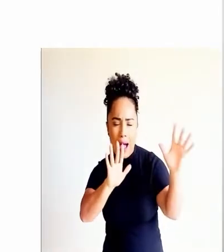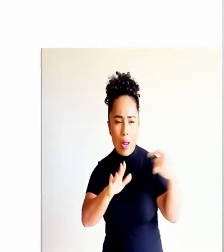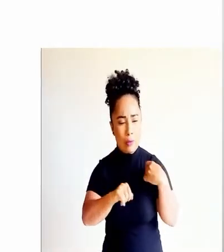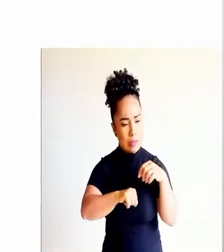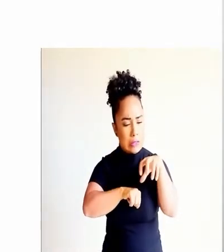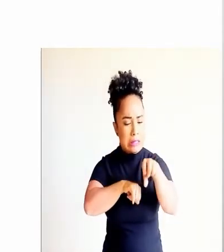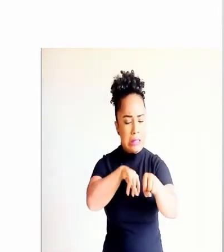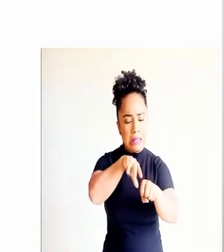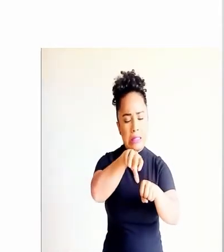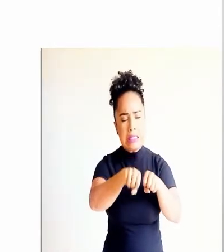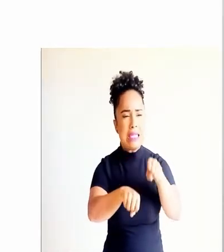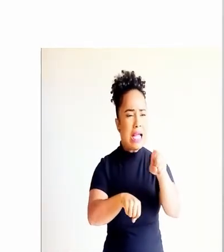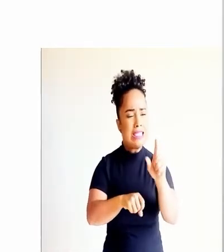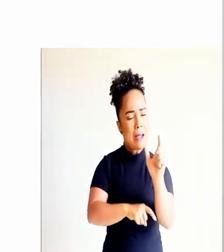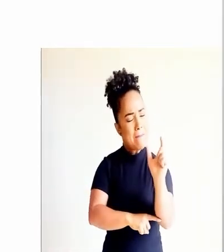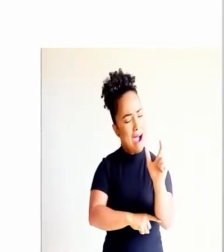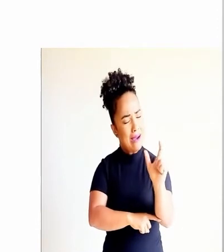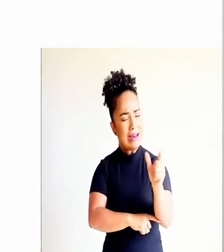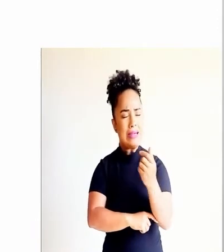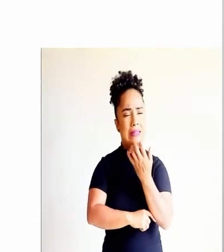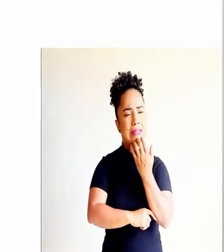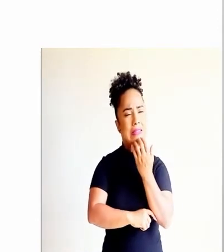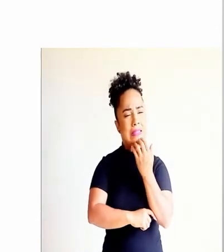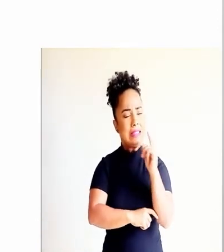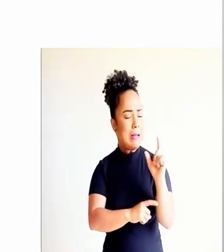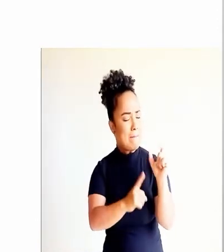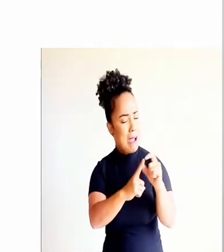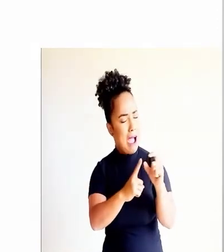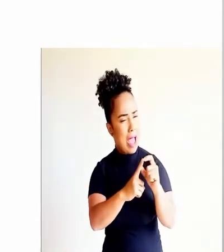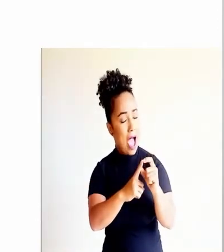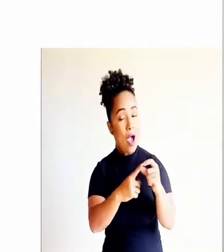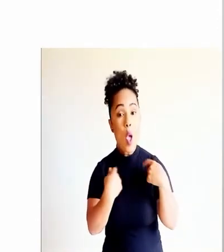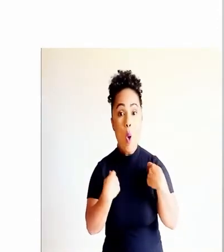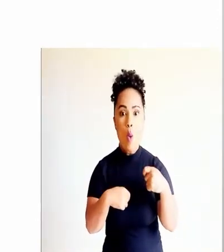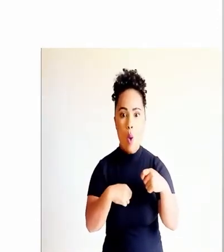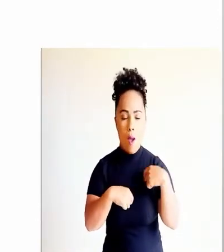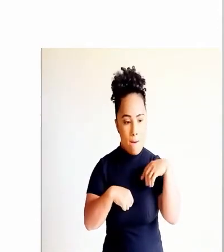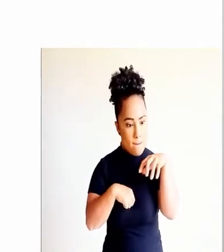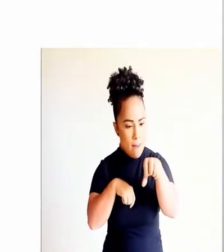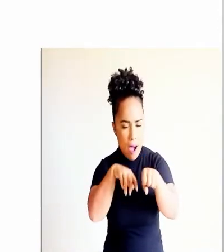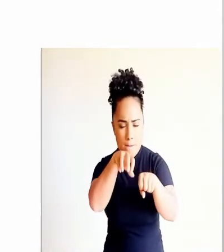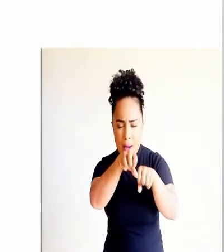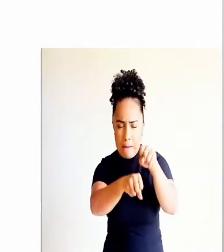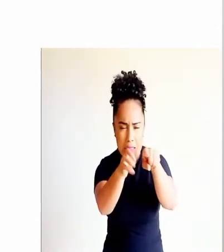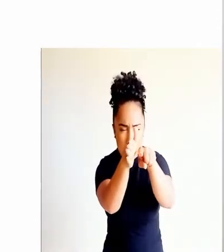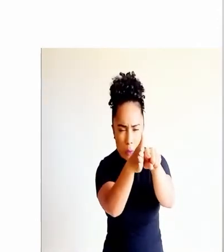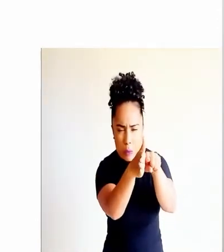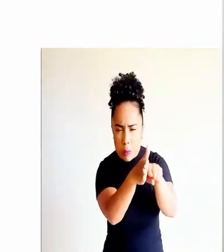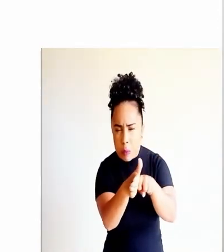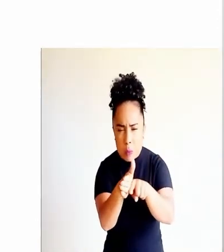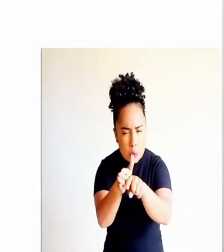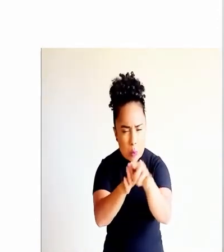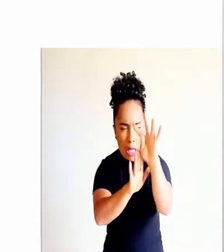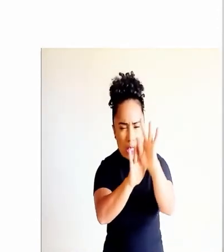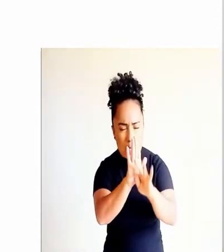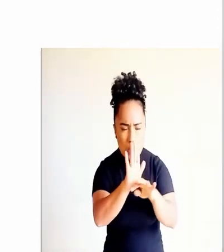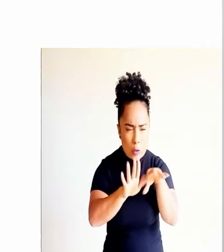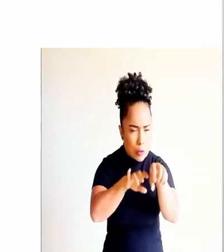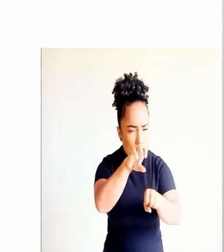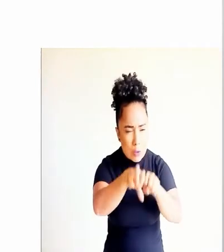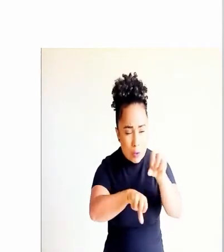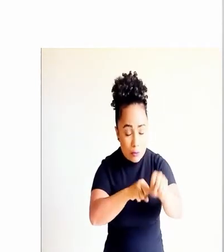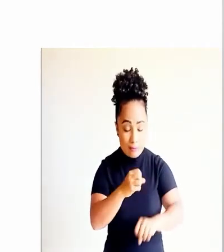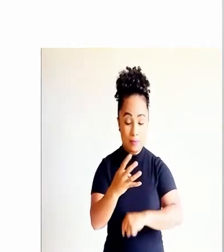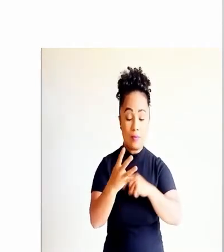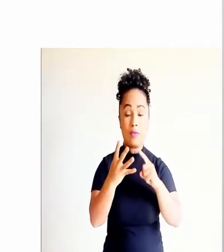lá subentendidas. Eu vou me perguntar o que é mesmo que esse texto quer me revelar. Eu preciso fazer um mergulho no texto